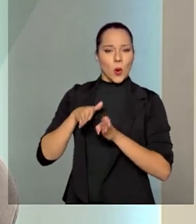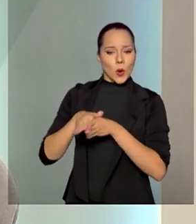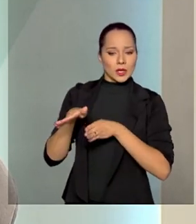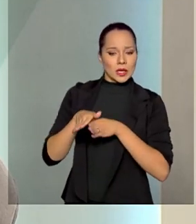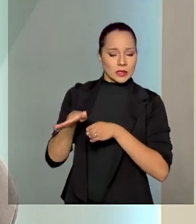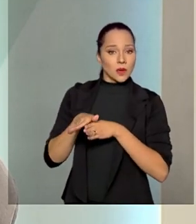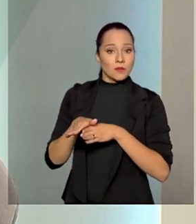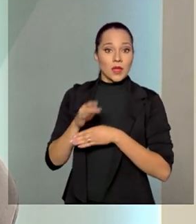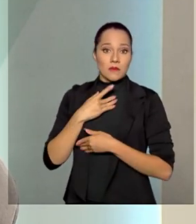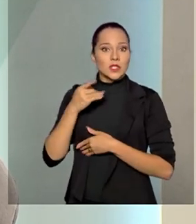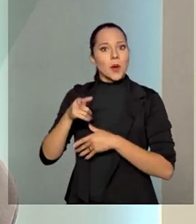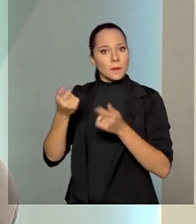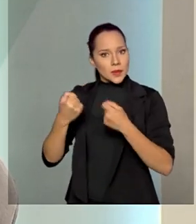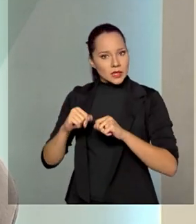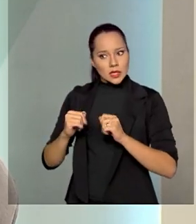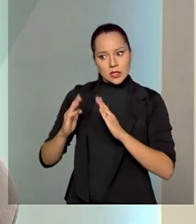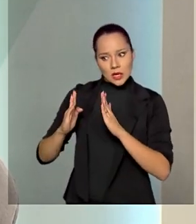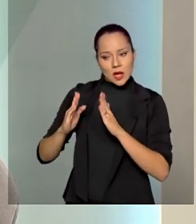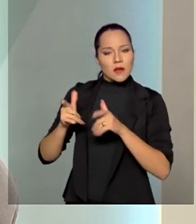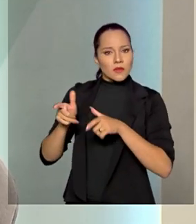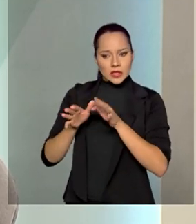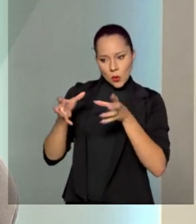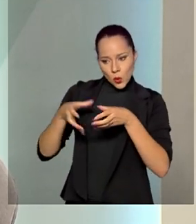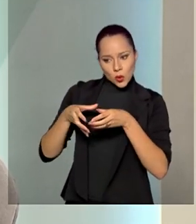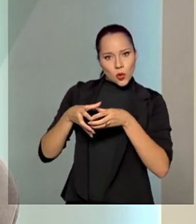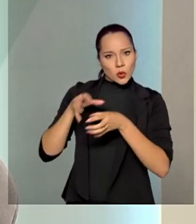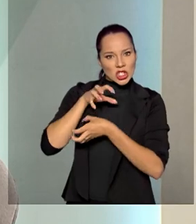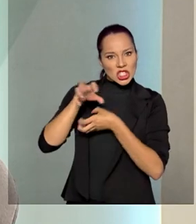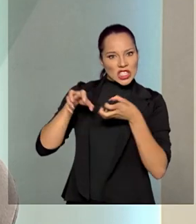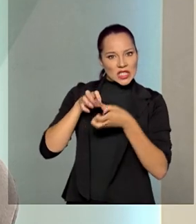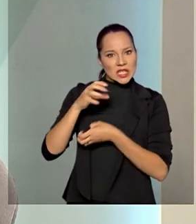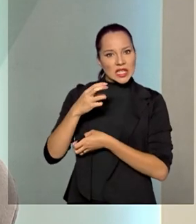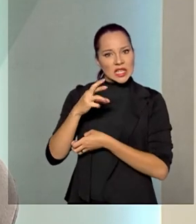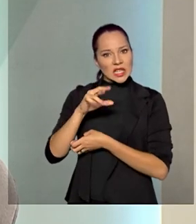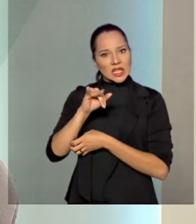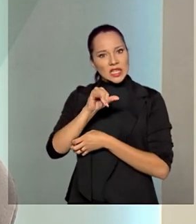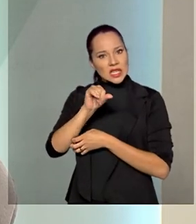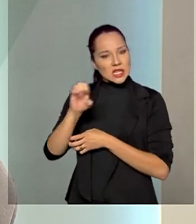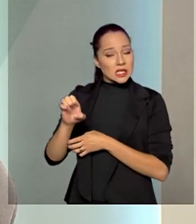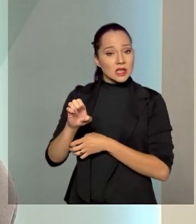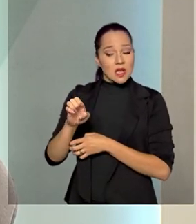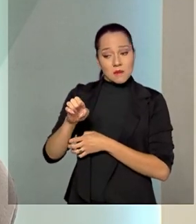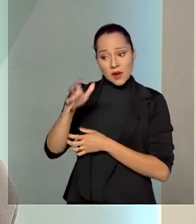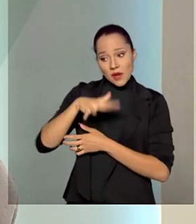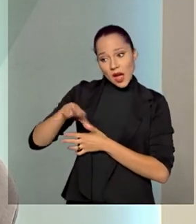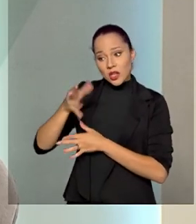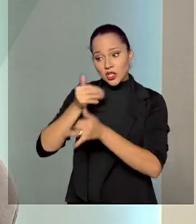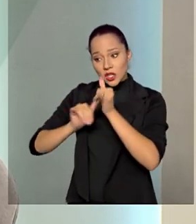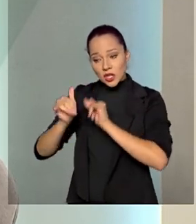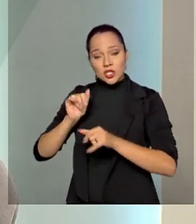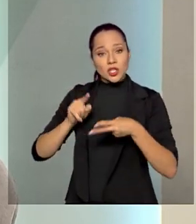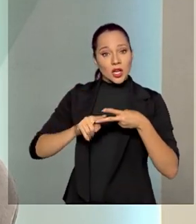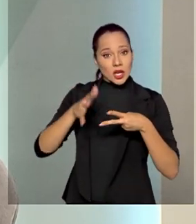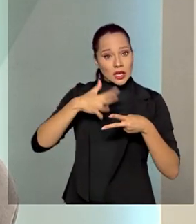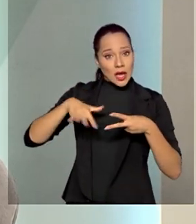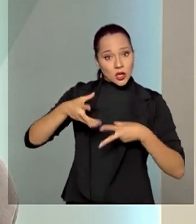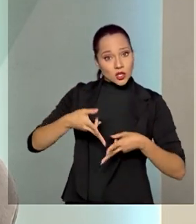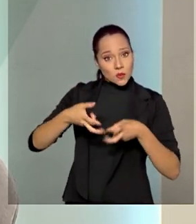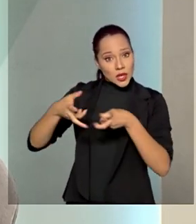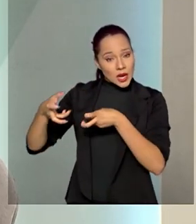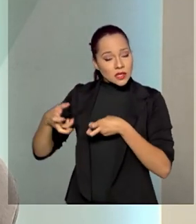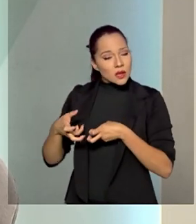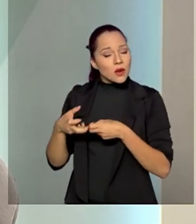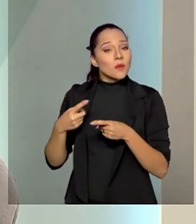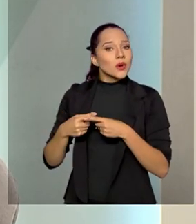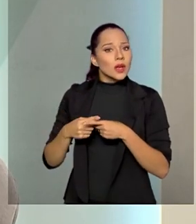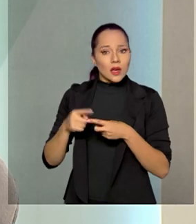estabelecer um gabinete de crise para lidar com os setores de energia e de mineração. Por quê? Porque